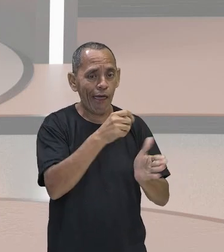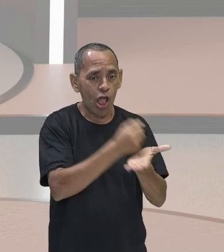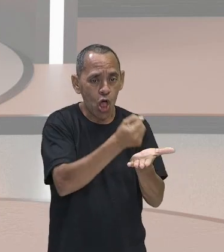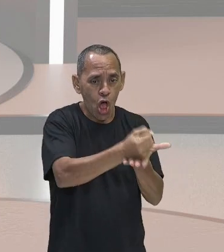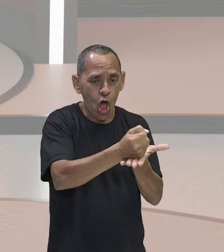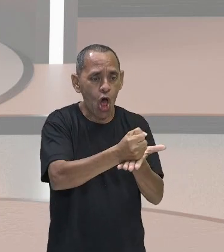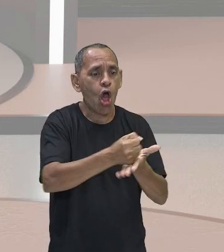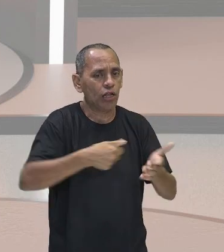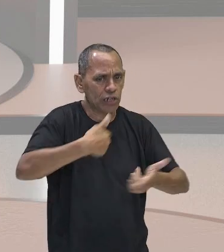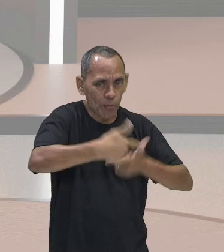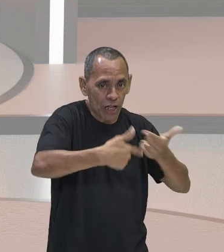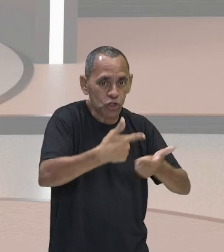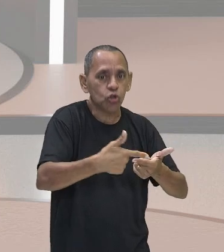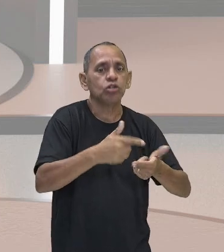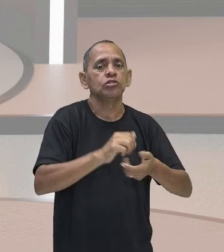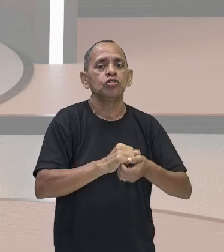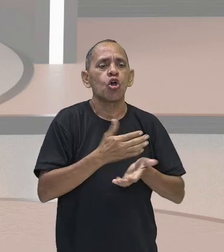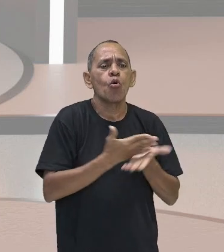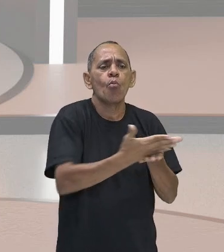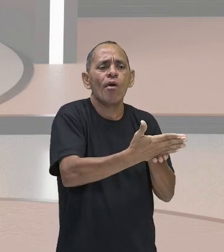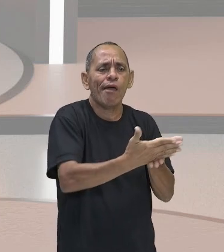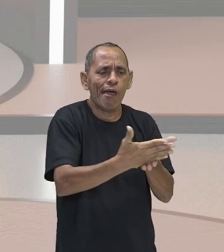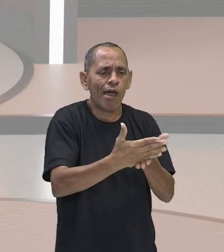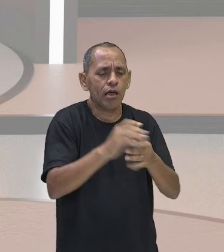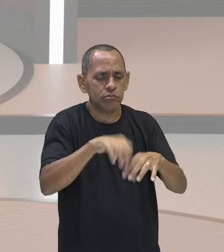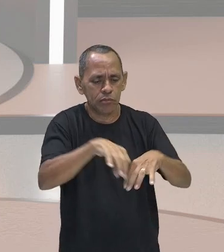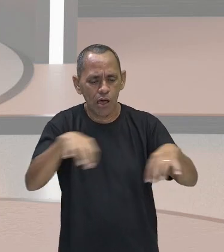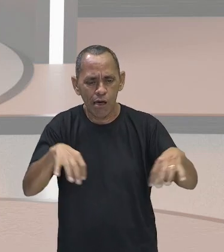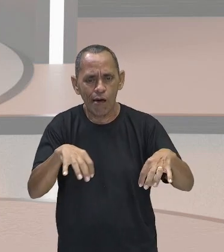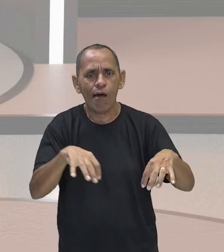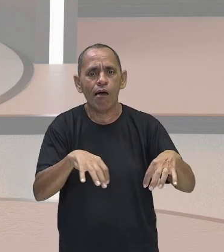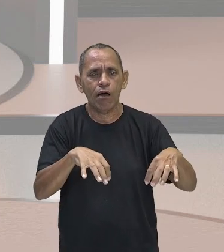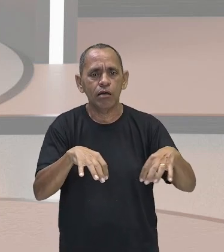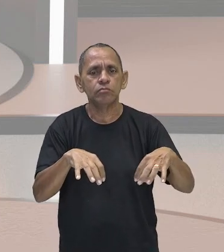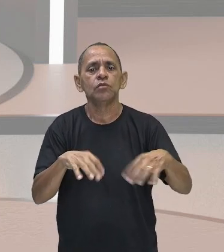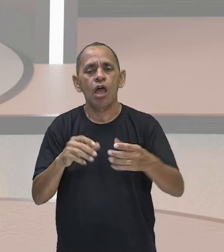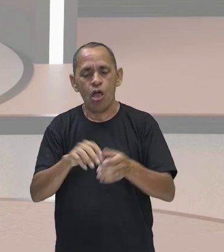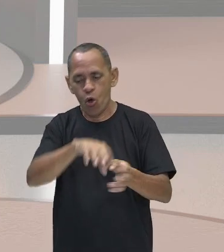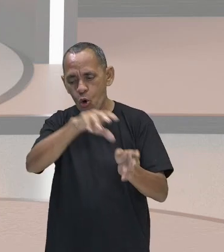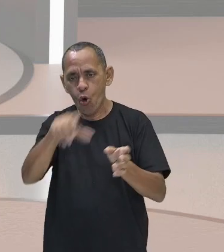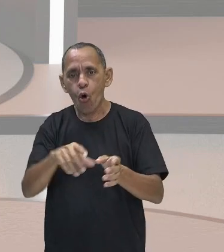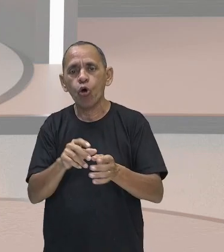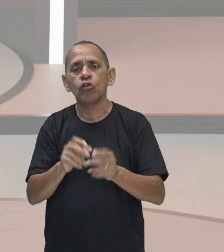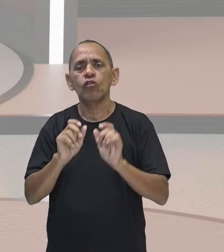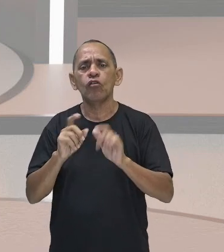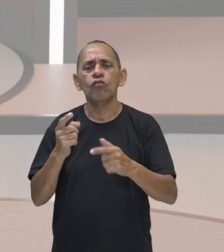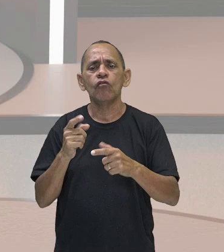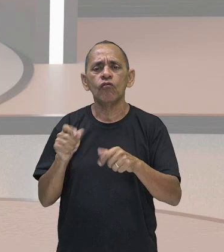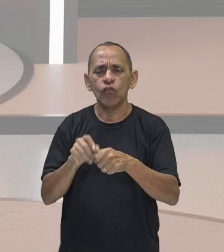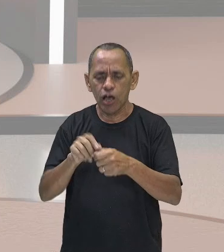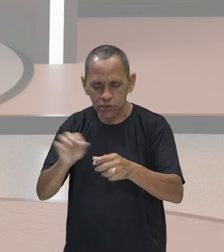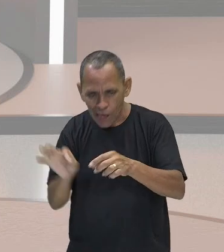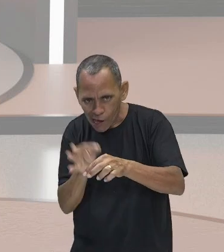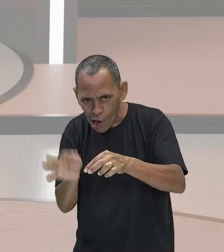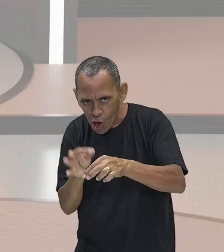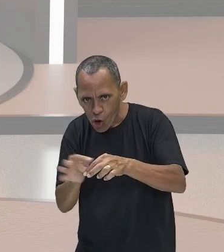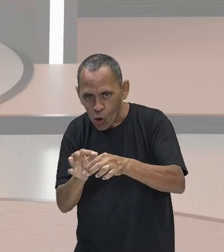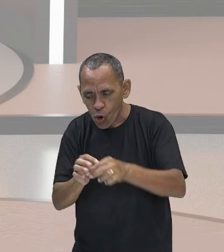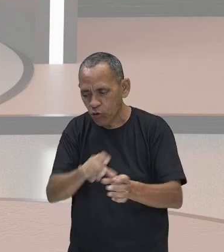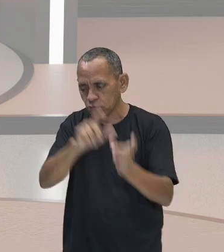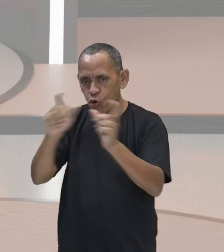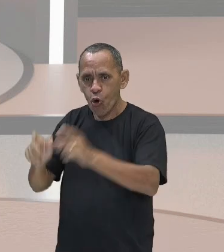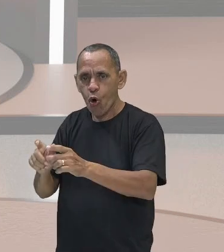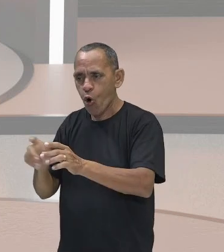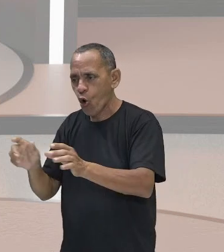ajudantes e começa, então, a dividir a função. Um faz o solado, outro faz a costura e um terceiro faz o